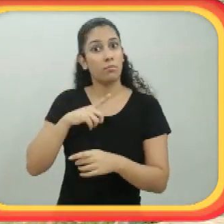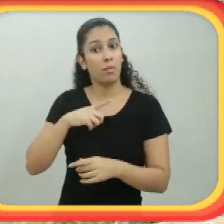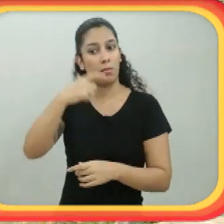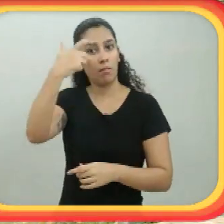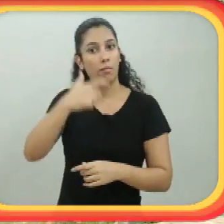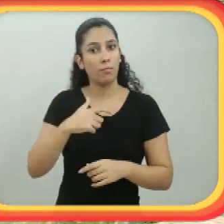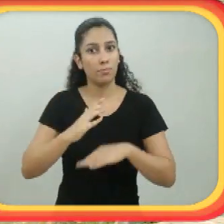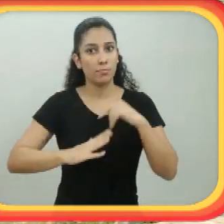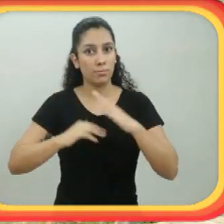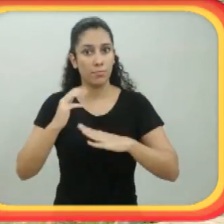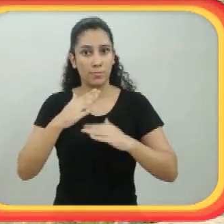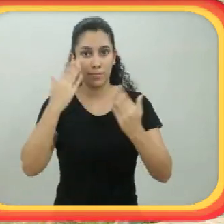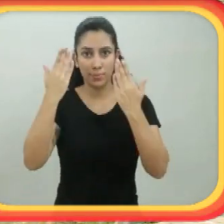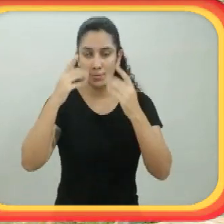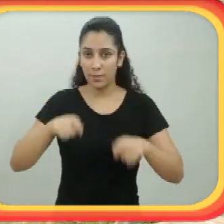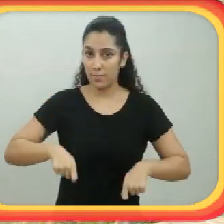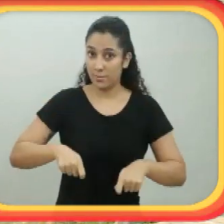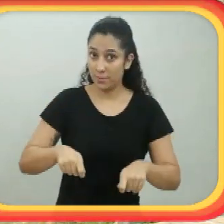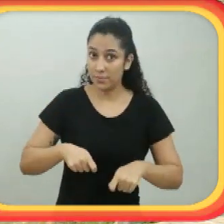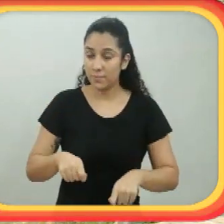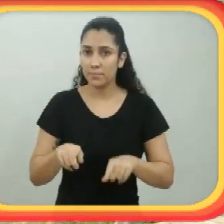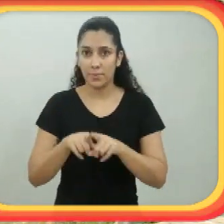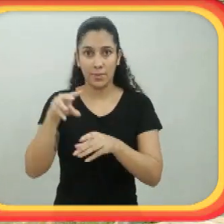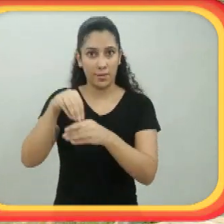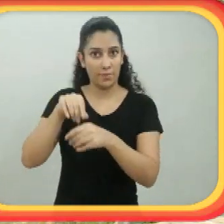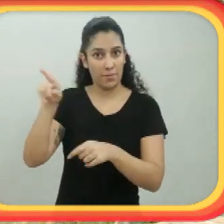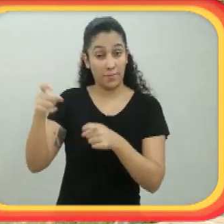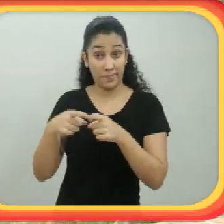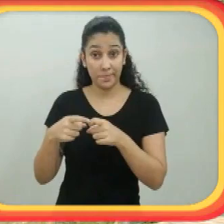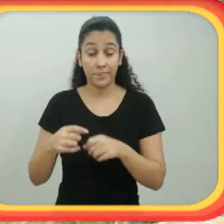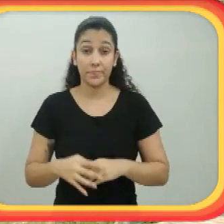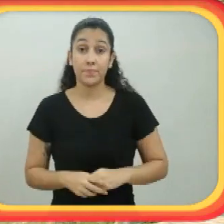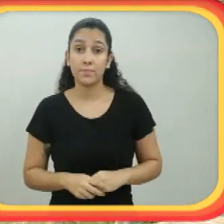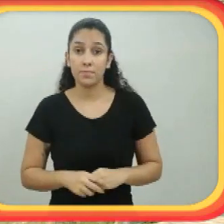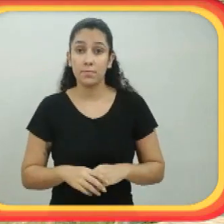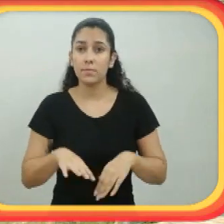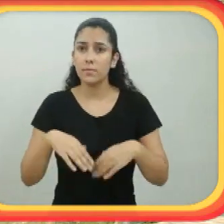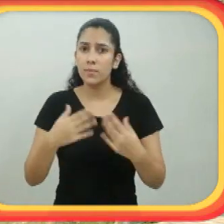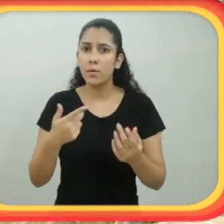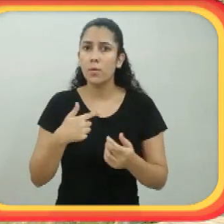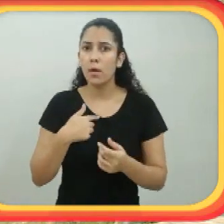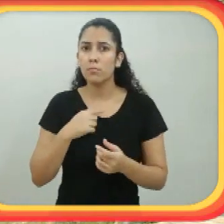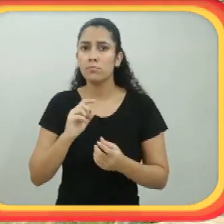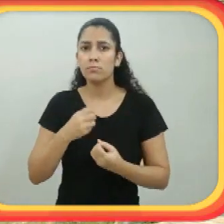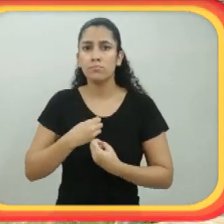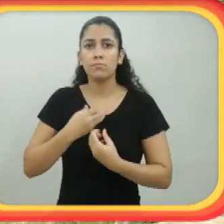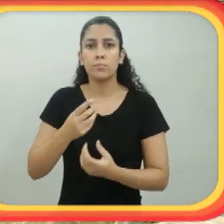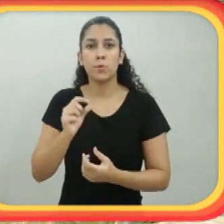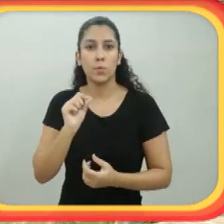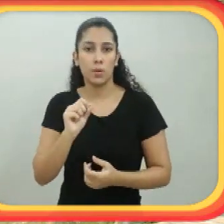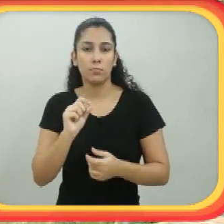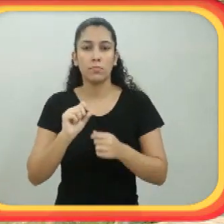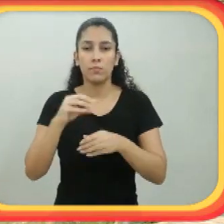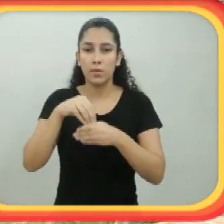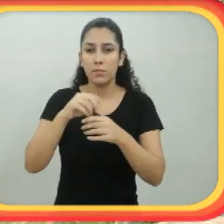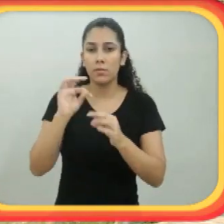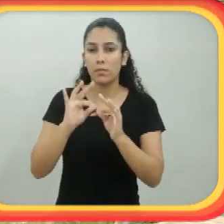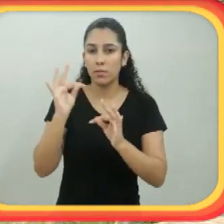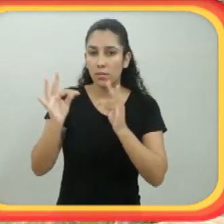a reabilitação psicológica. Eles tinham, na época, um psicólogo cadeirante